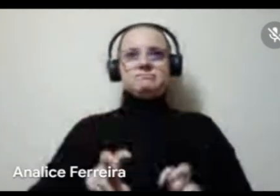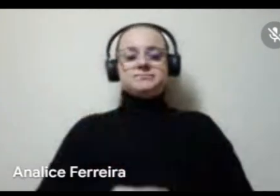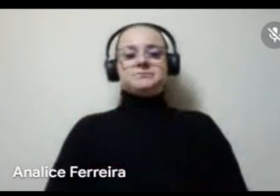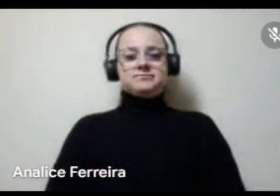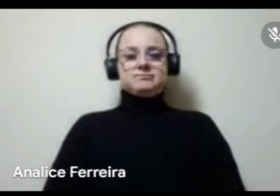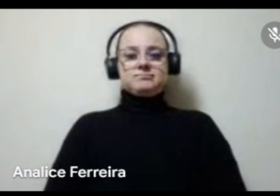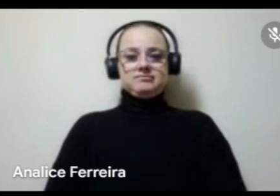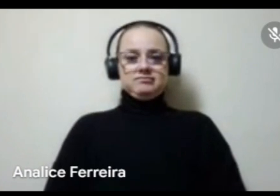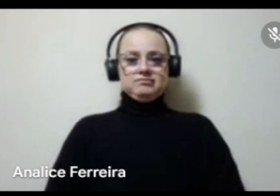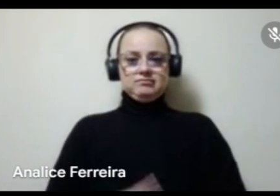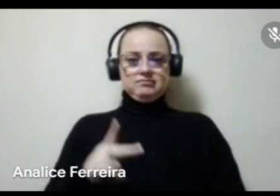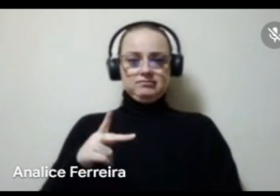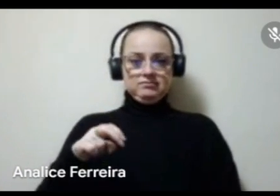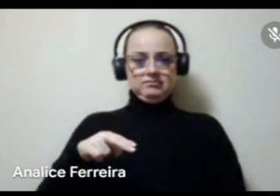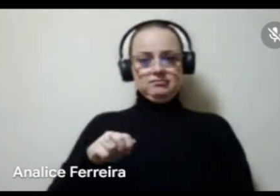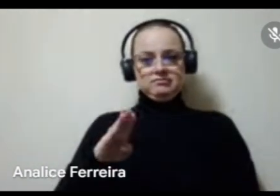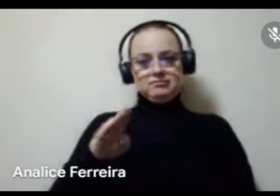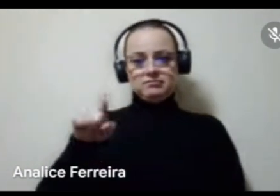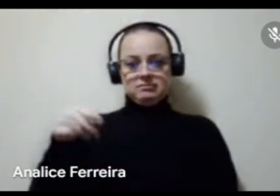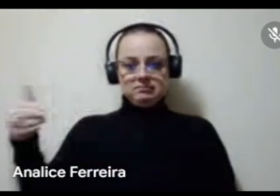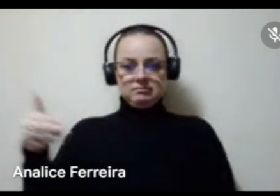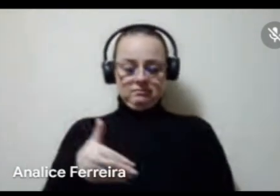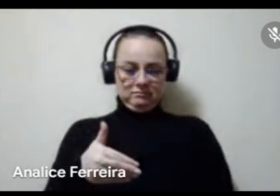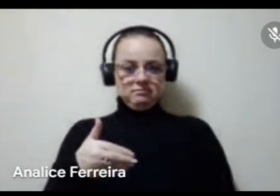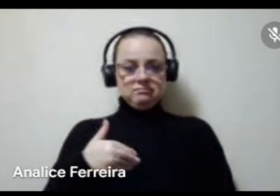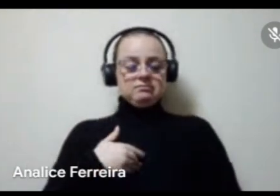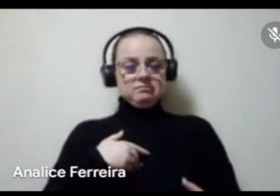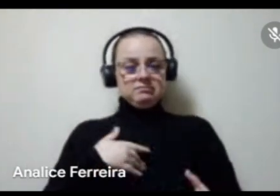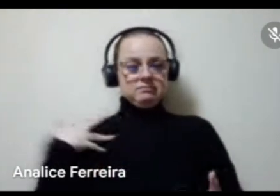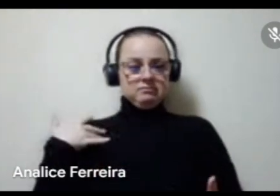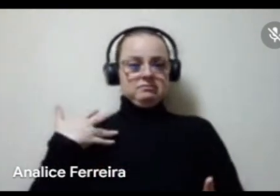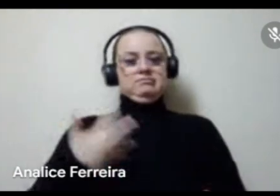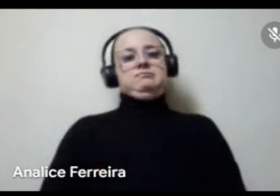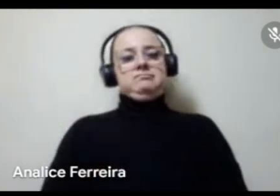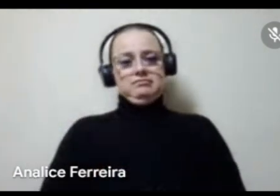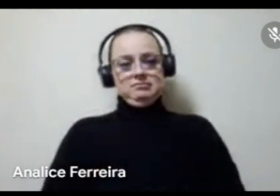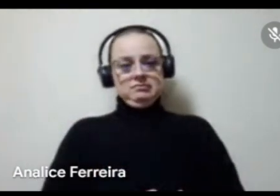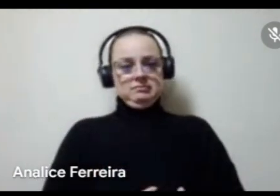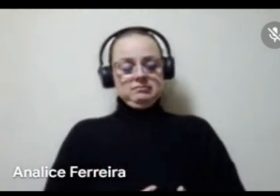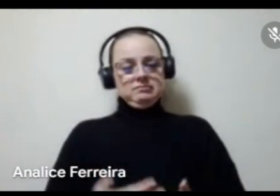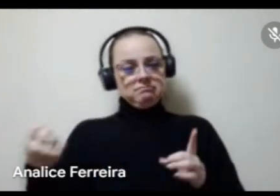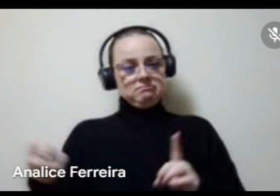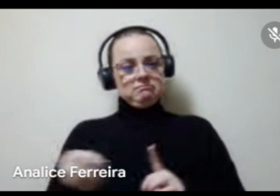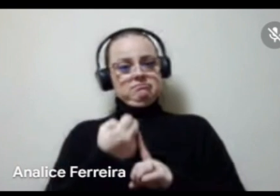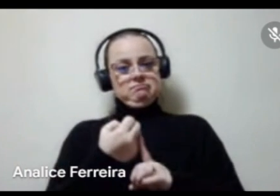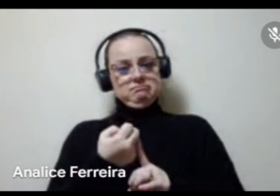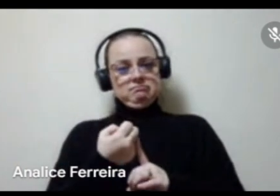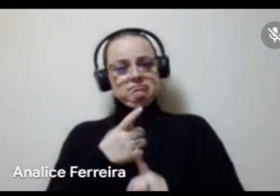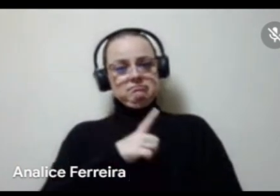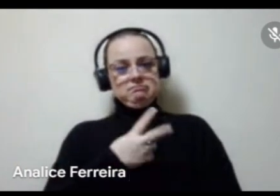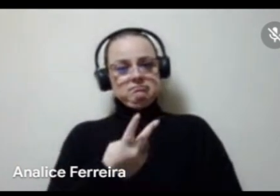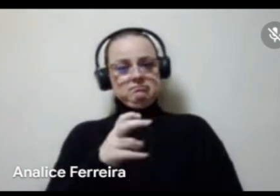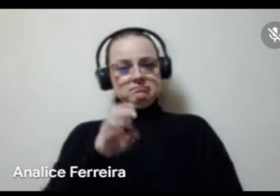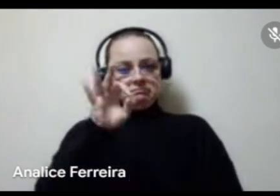A PNAB, ela traz as cotas com reserva de vagas, são 25%